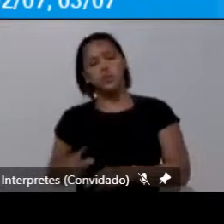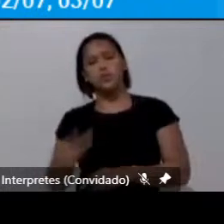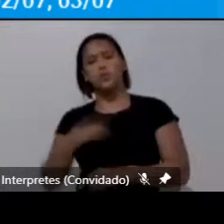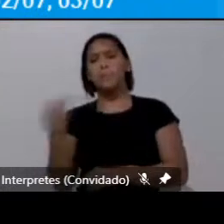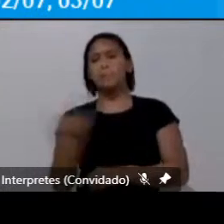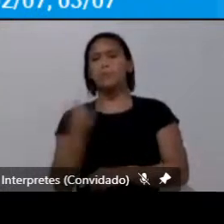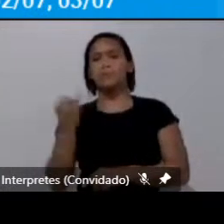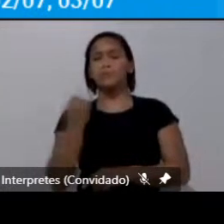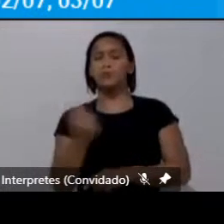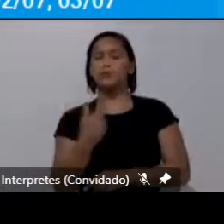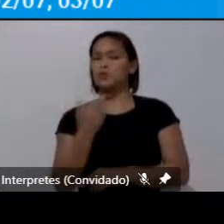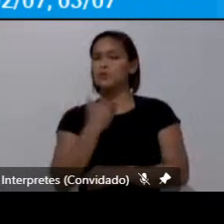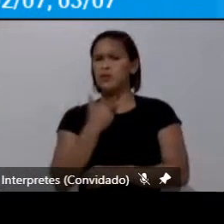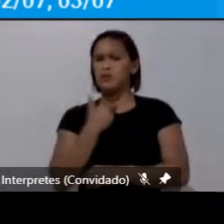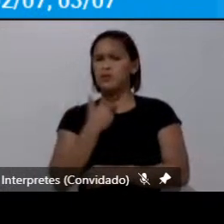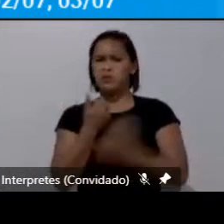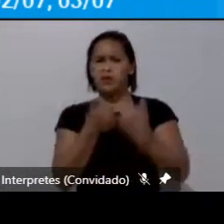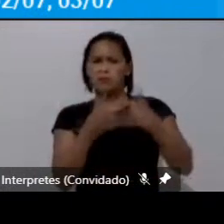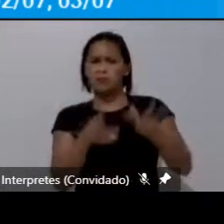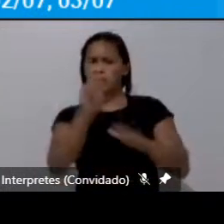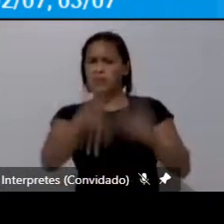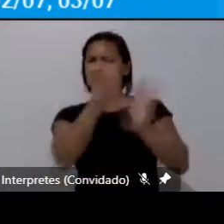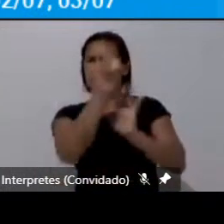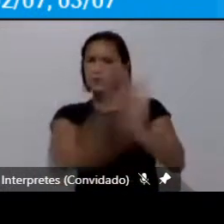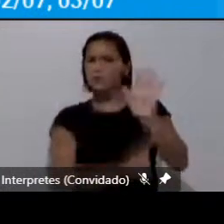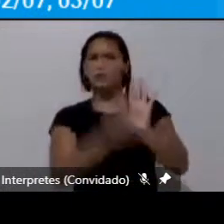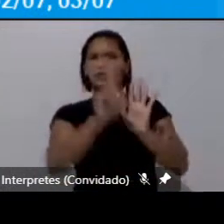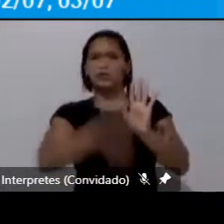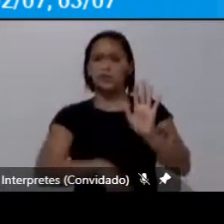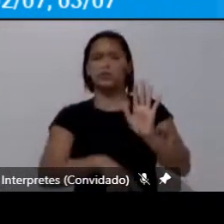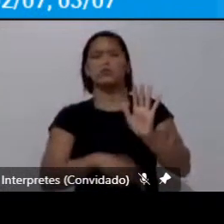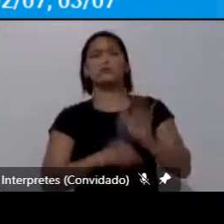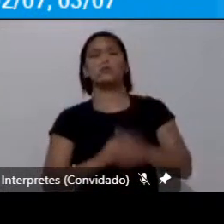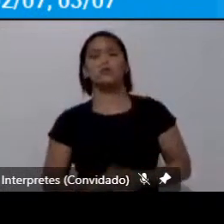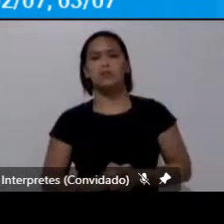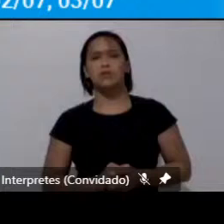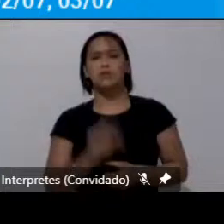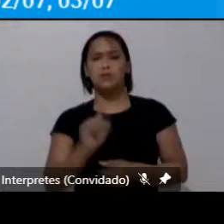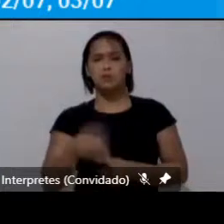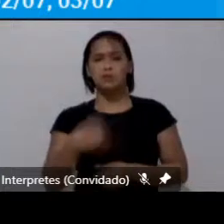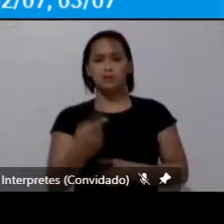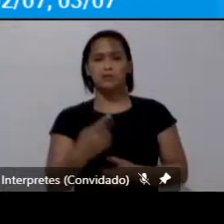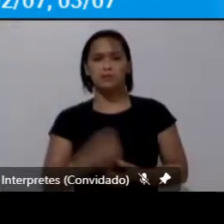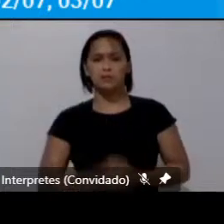não podemos abrir mão nessa condição o próximo